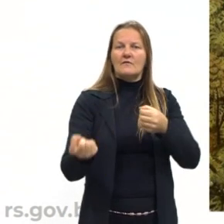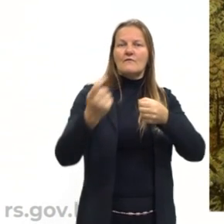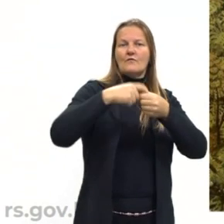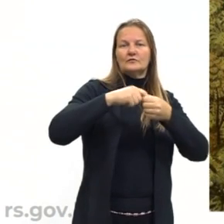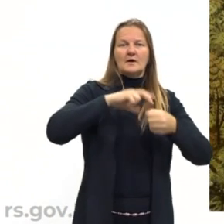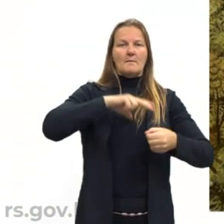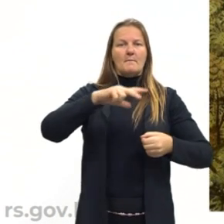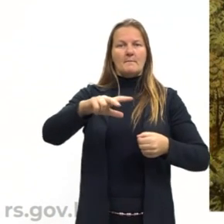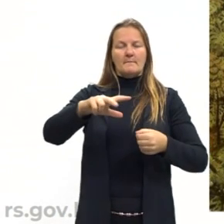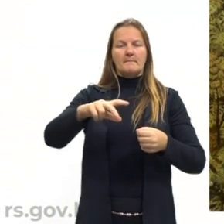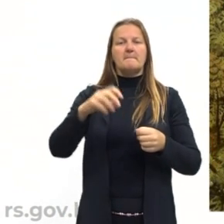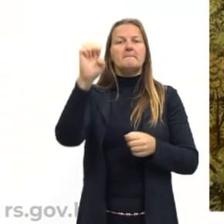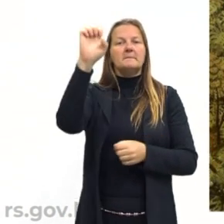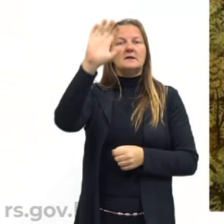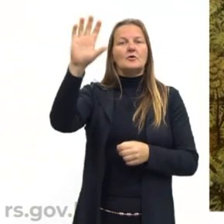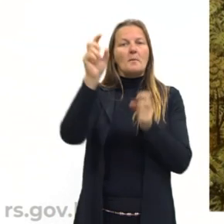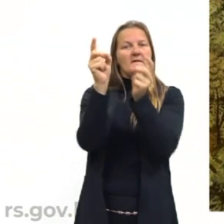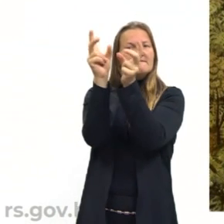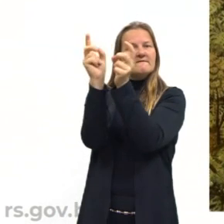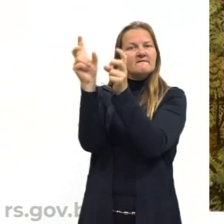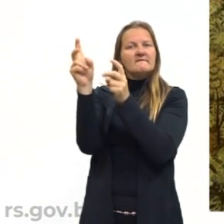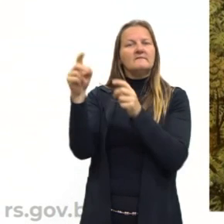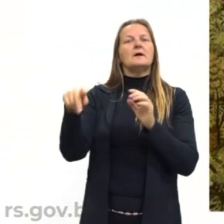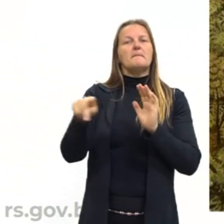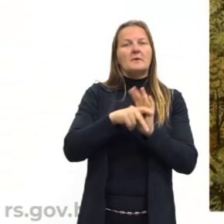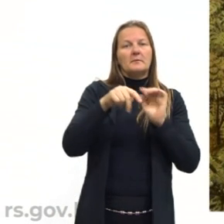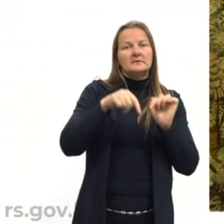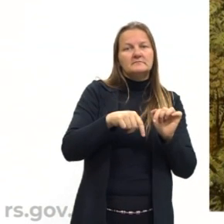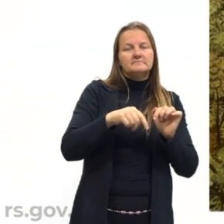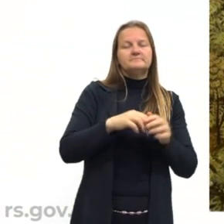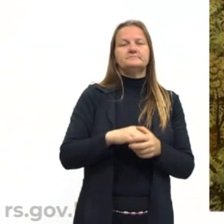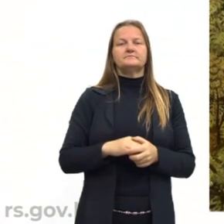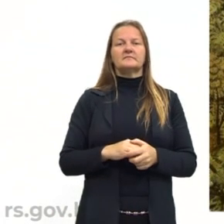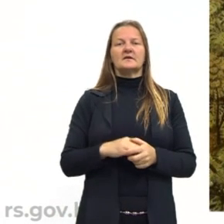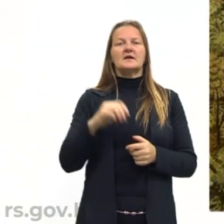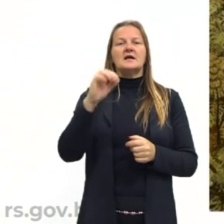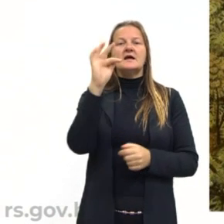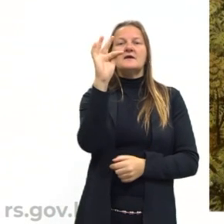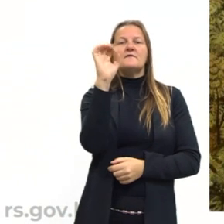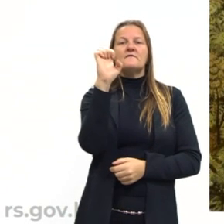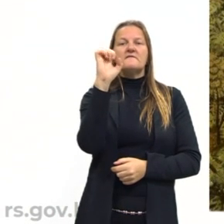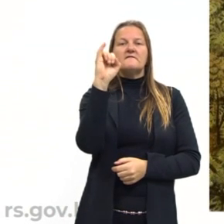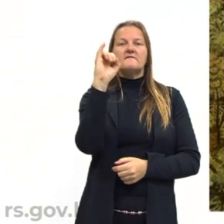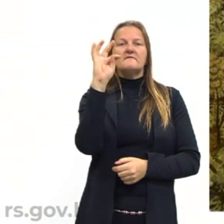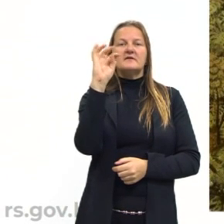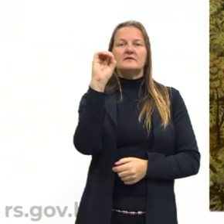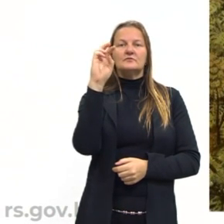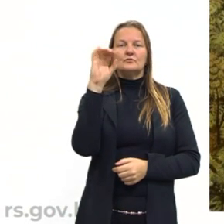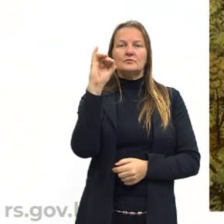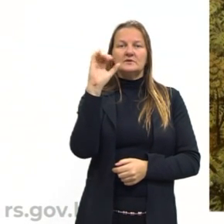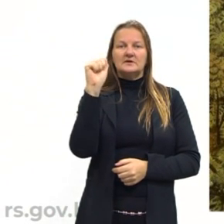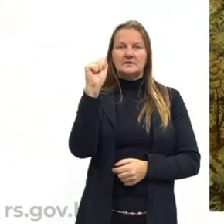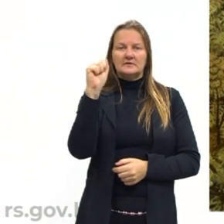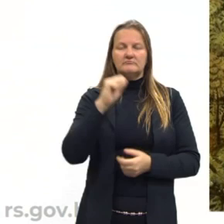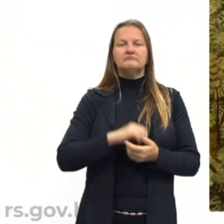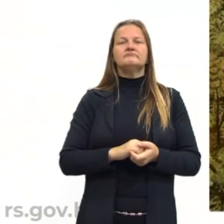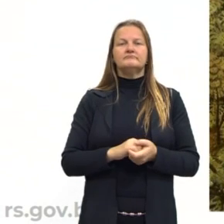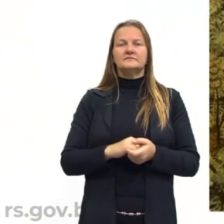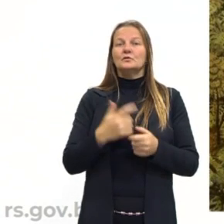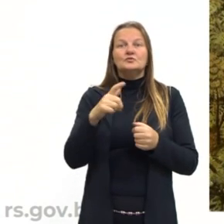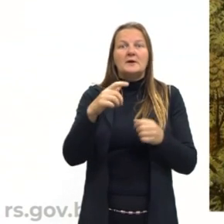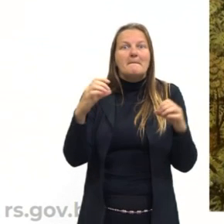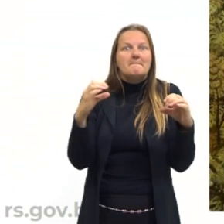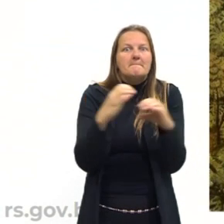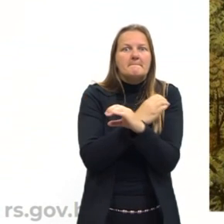para Portugal, para a Europa e vender aquelas riquezas naturais. Então, as feitorias ainda não eram uma colonização plena, não tinham uma